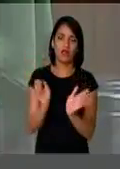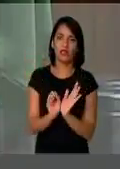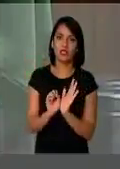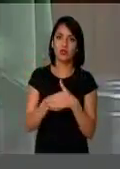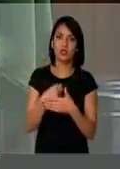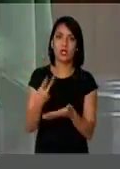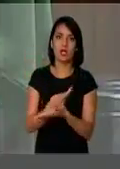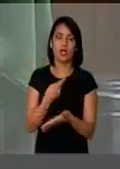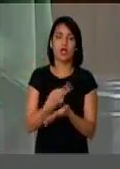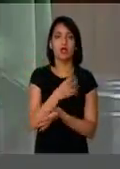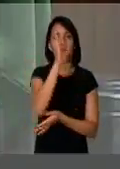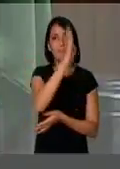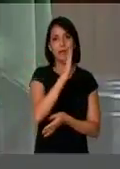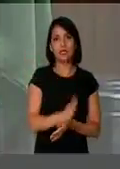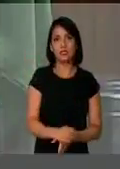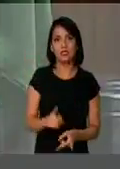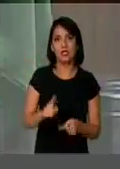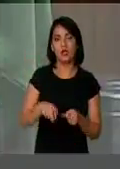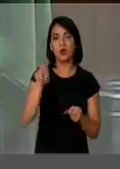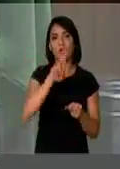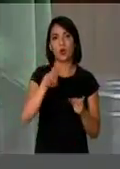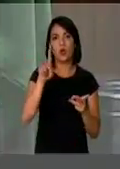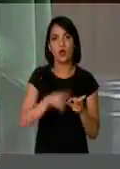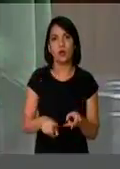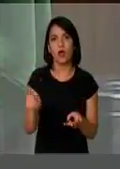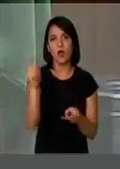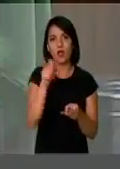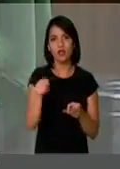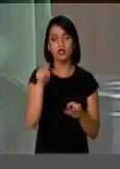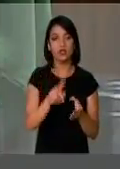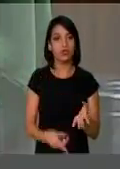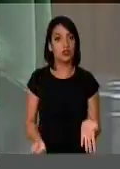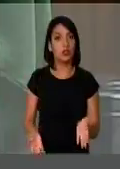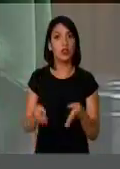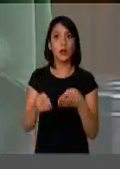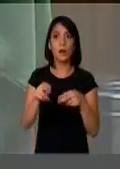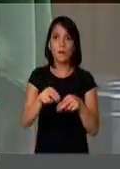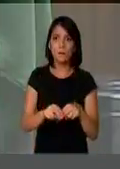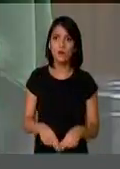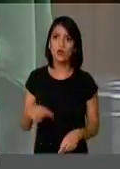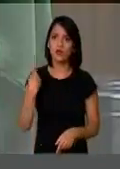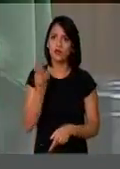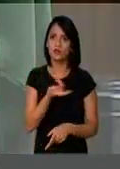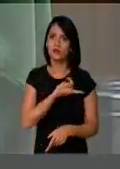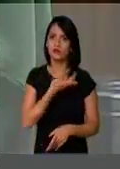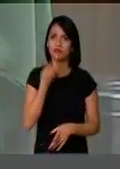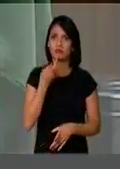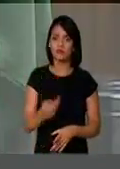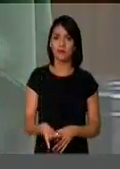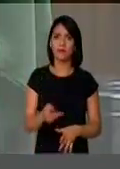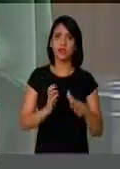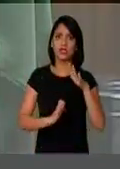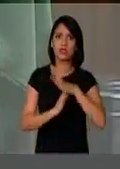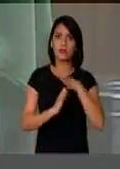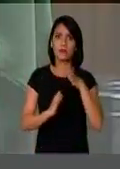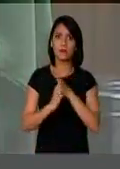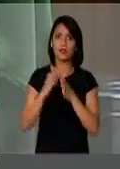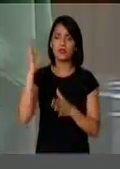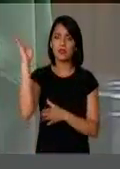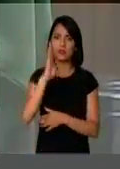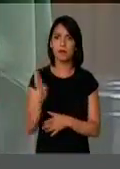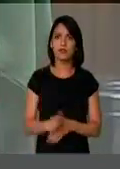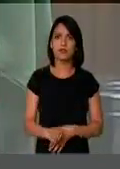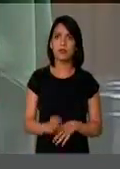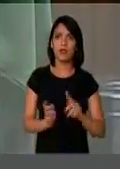para a Argentina, para outros países. Por isso, fica aqui a nossa indignação, porque as empresas brasileiras